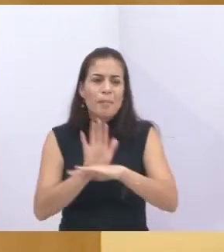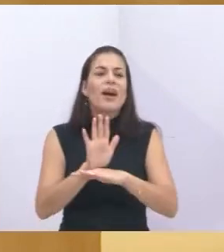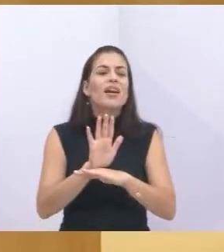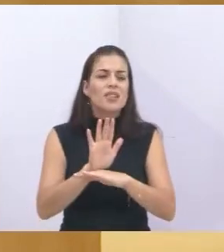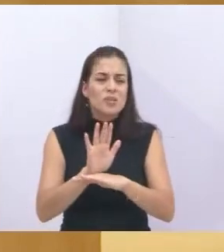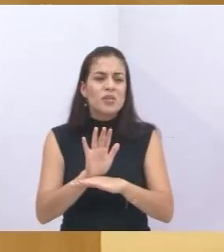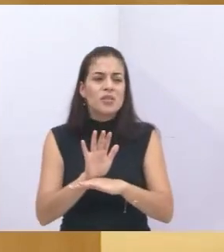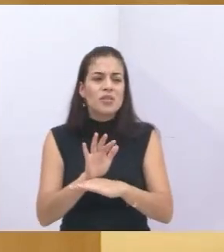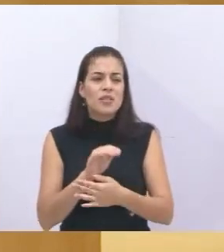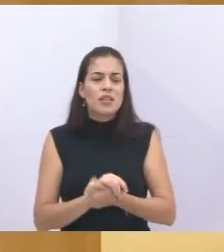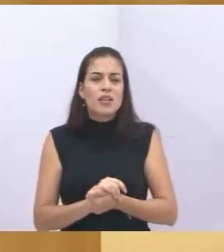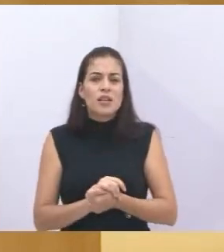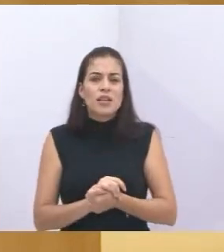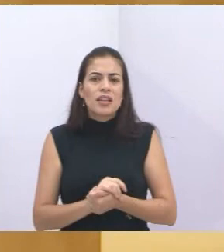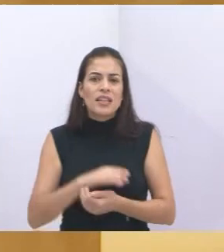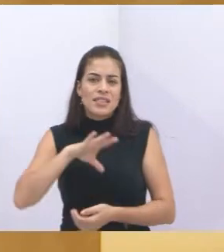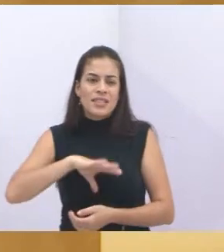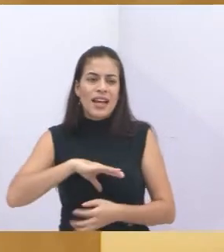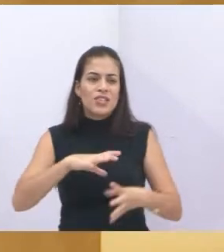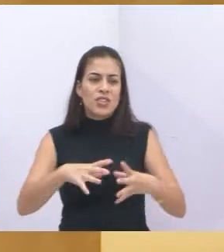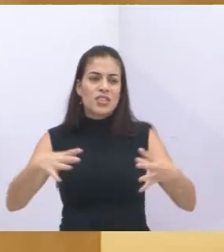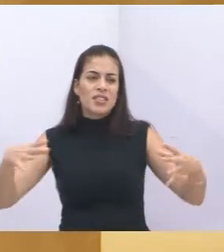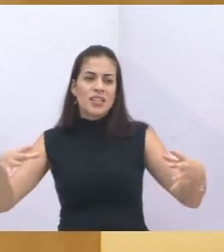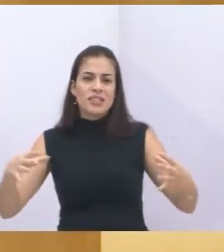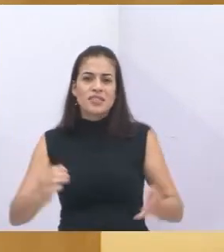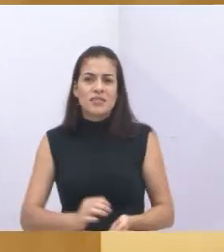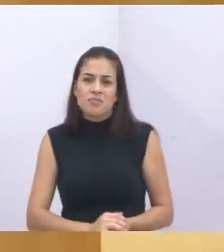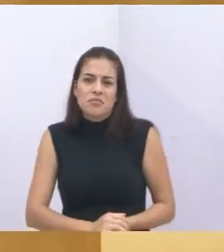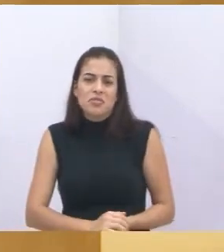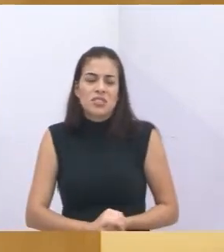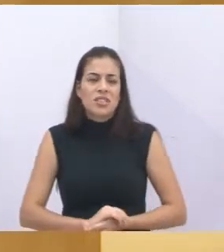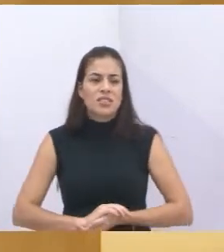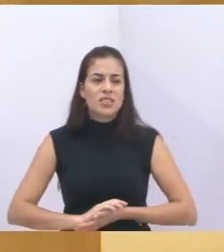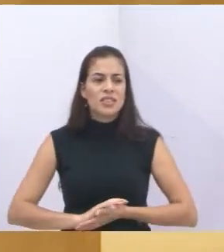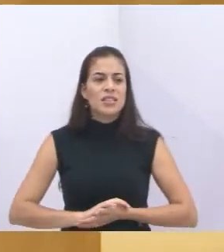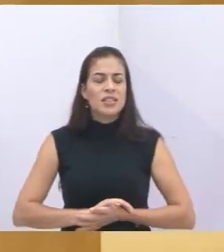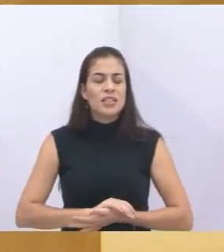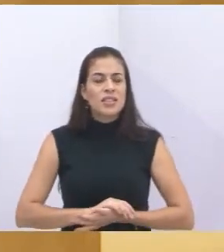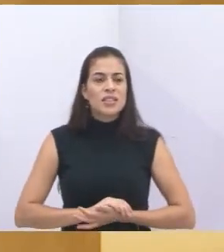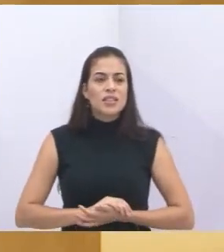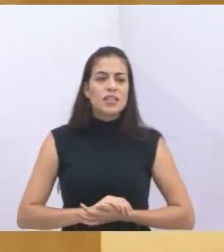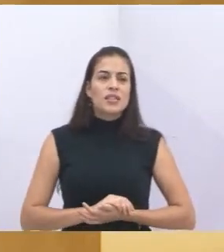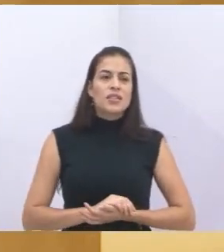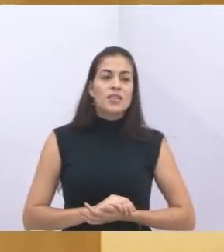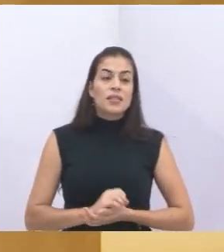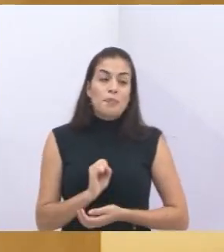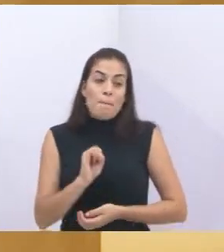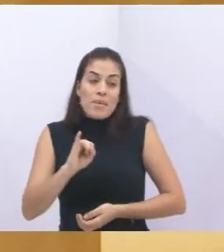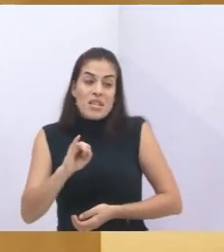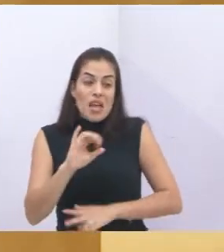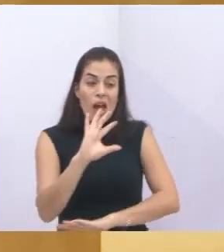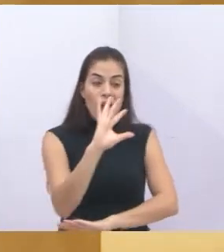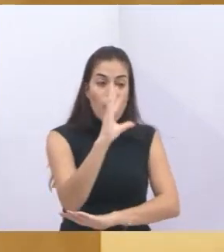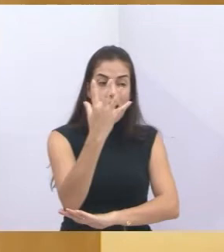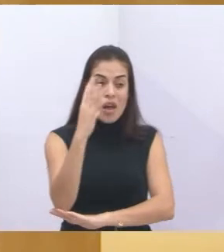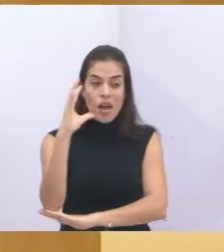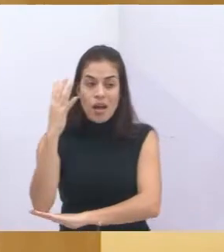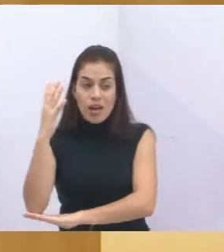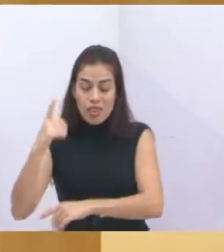nascentes, a gente garante o abastecimento de água. Se a gente refloresta as áreas